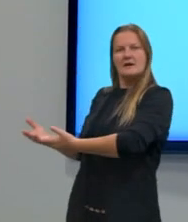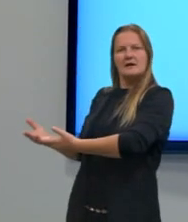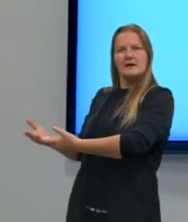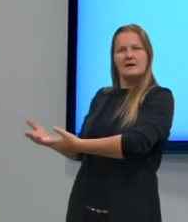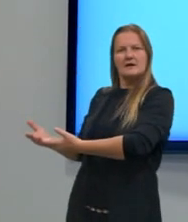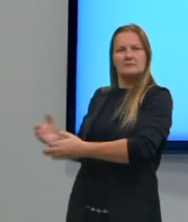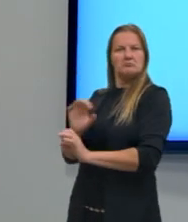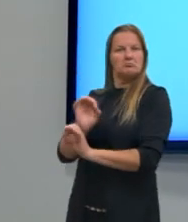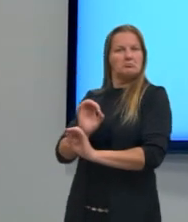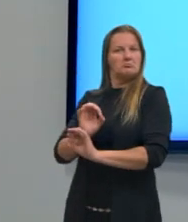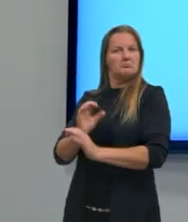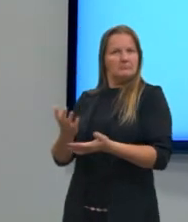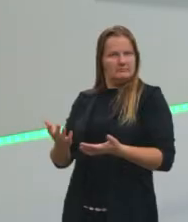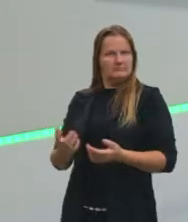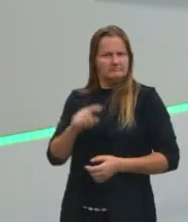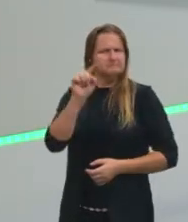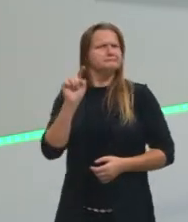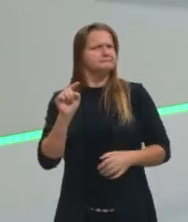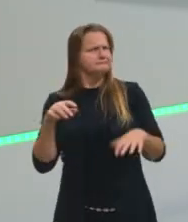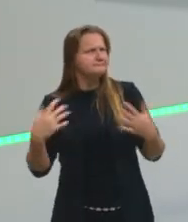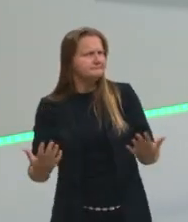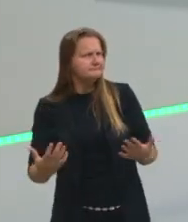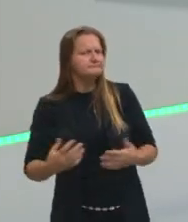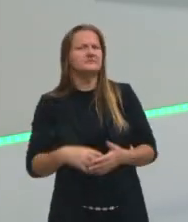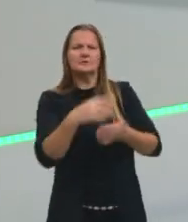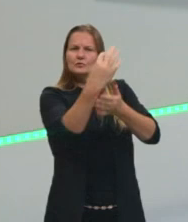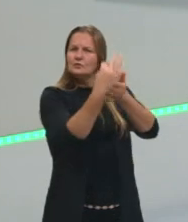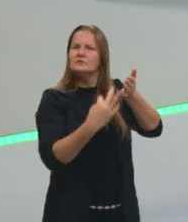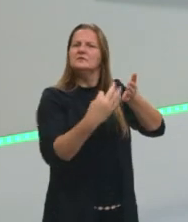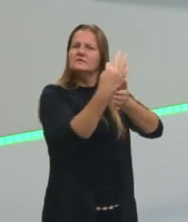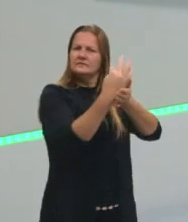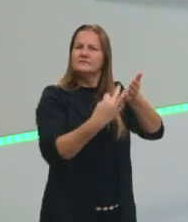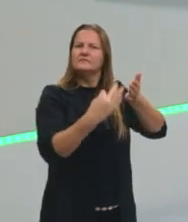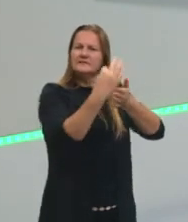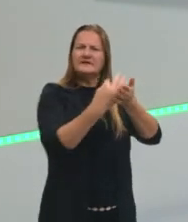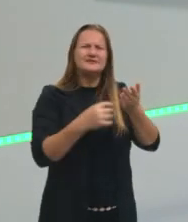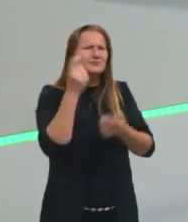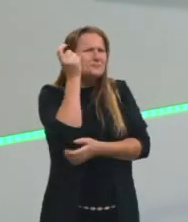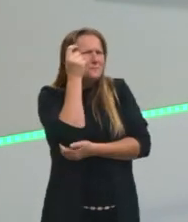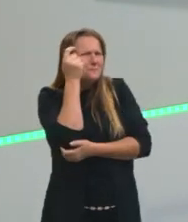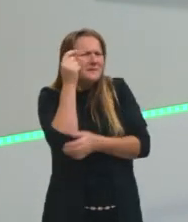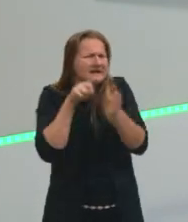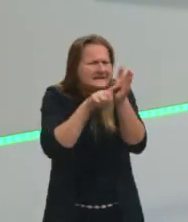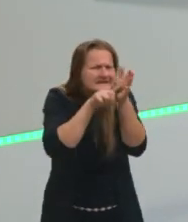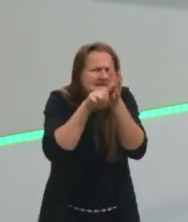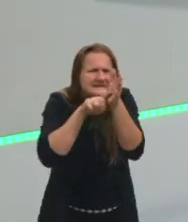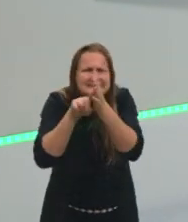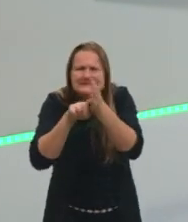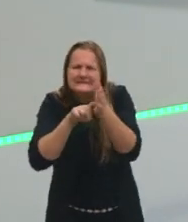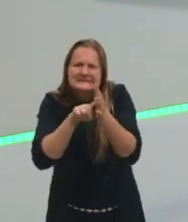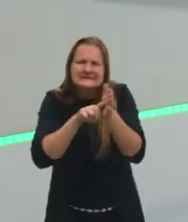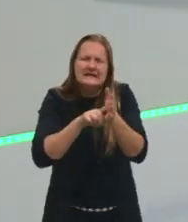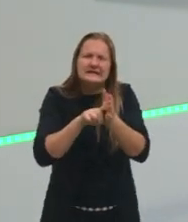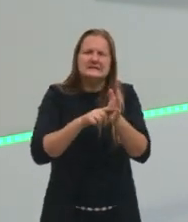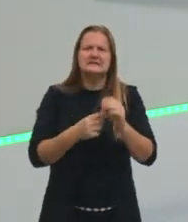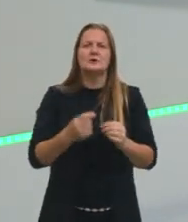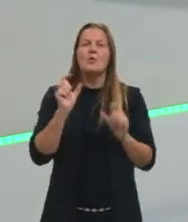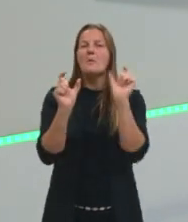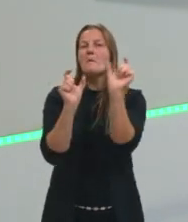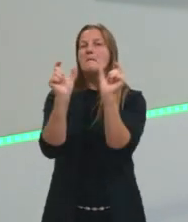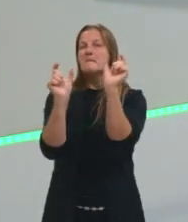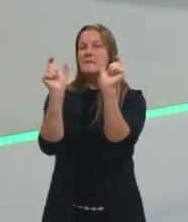mulher. Então aqui a gente tem um texto fazendo exatamente essa análise, essa reflexão sobre